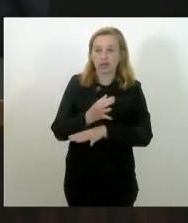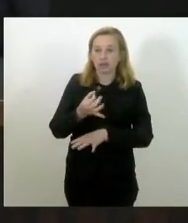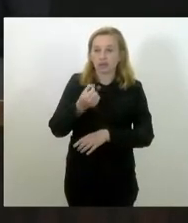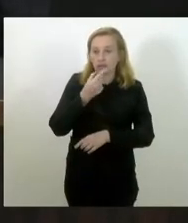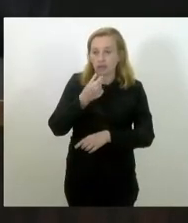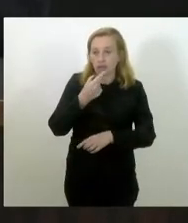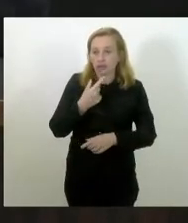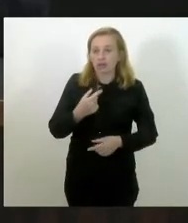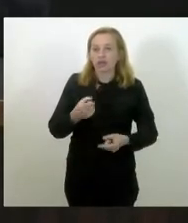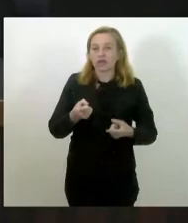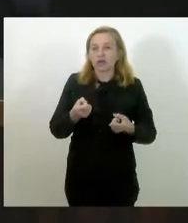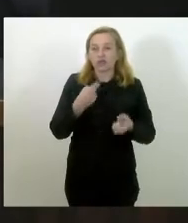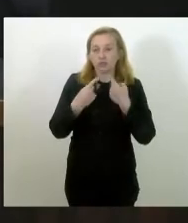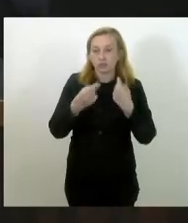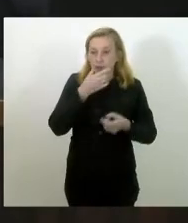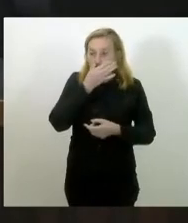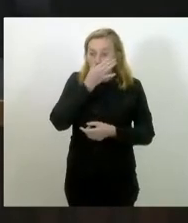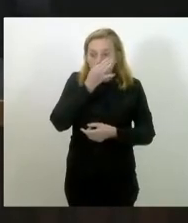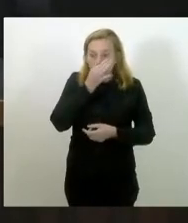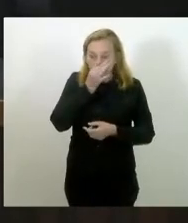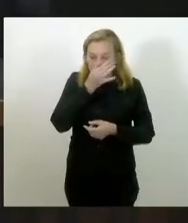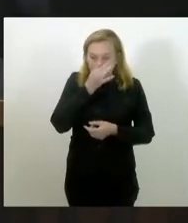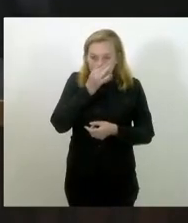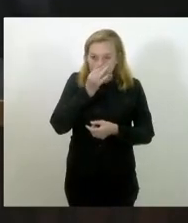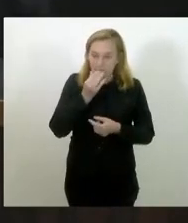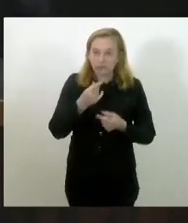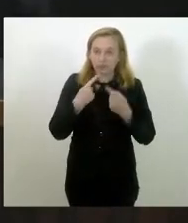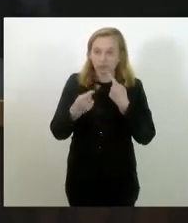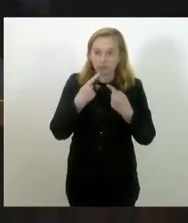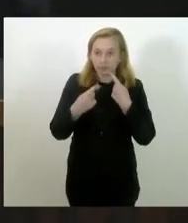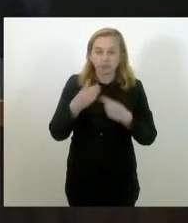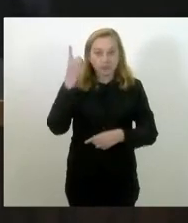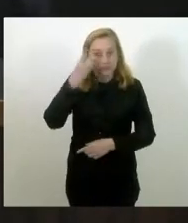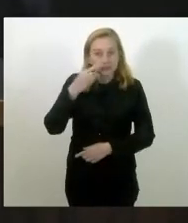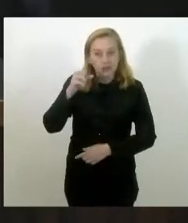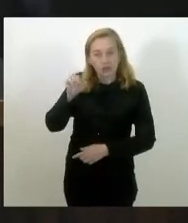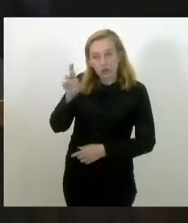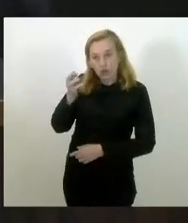Em discussão. Para discutir, deputado Eurico.